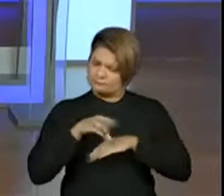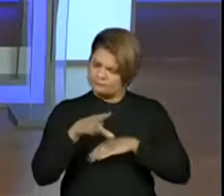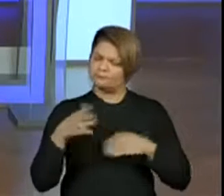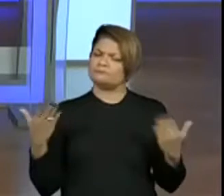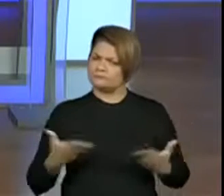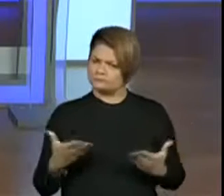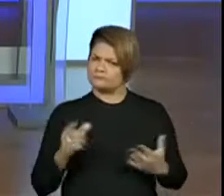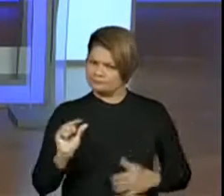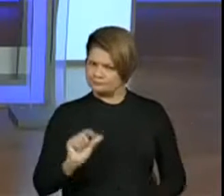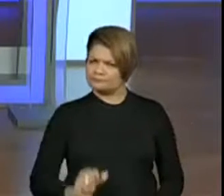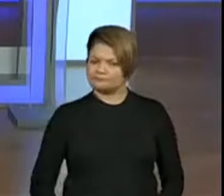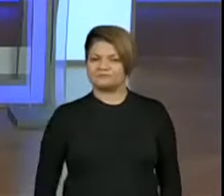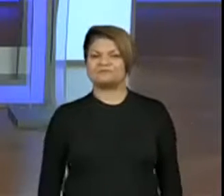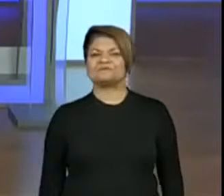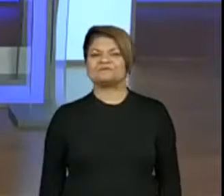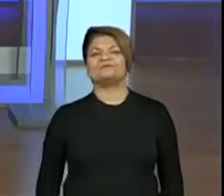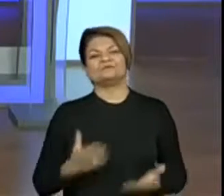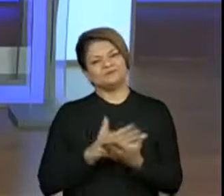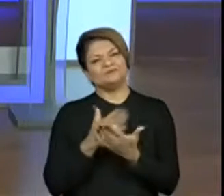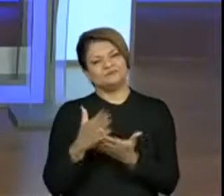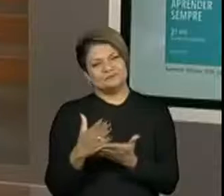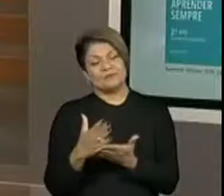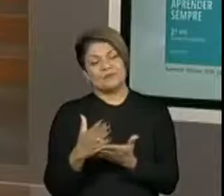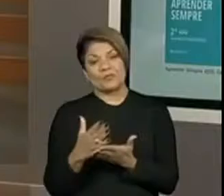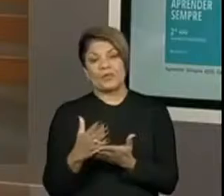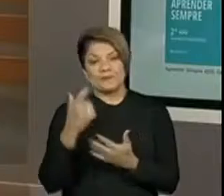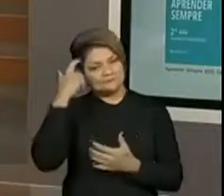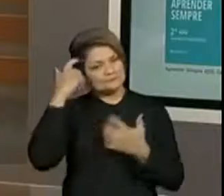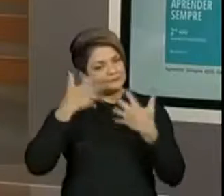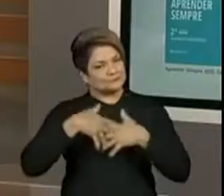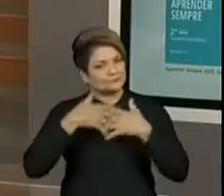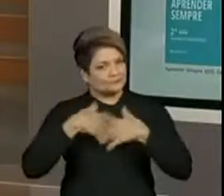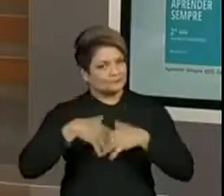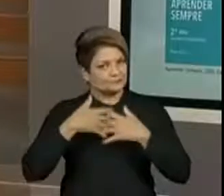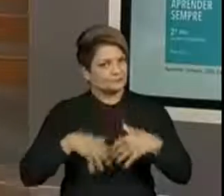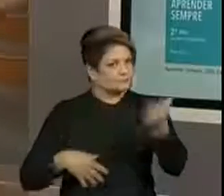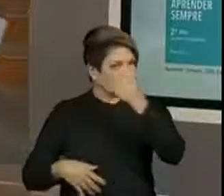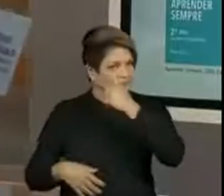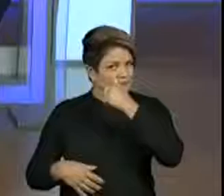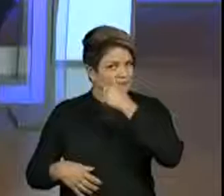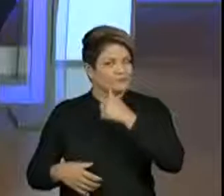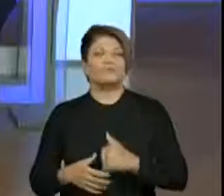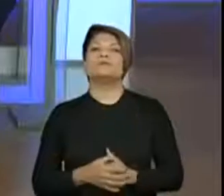isso, ok? Então, vamos começar aí fazendo aquela nossa reflexão? Vamos lá?